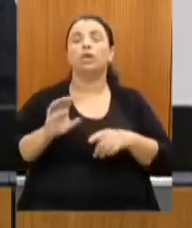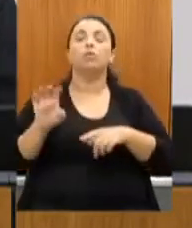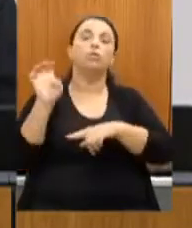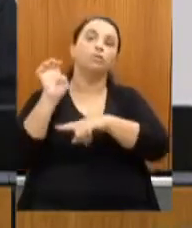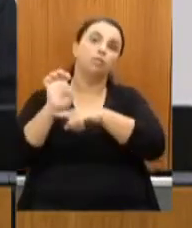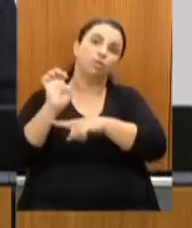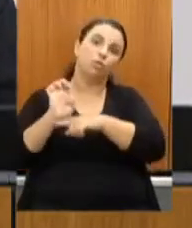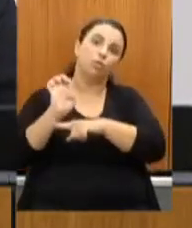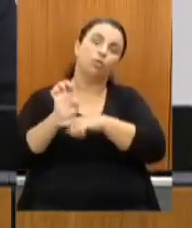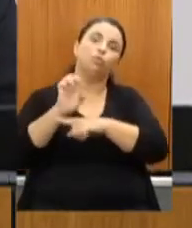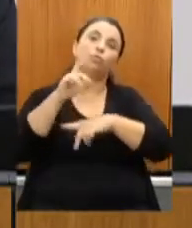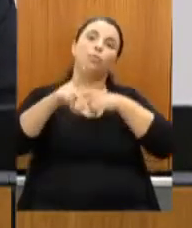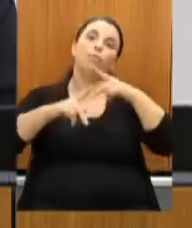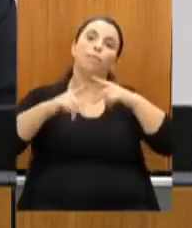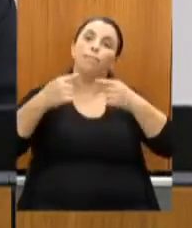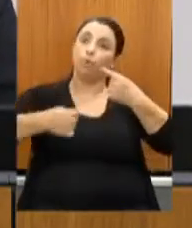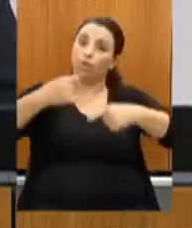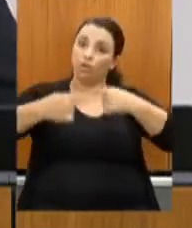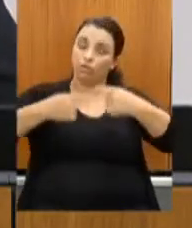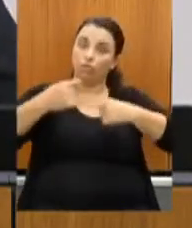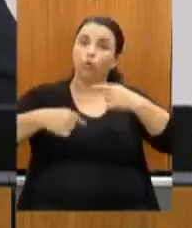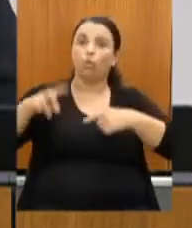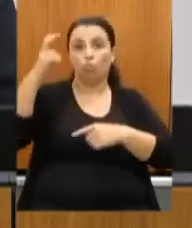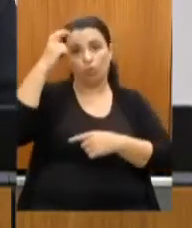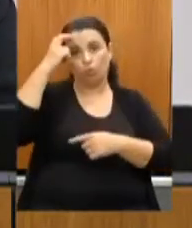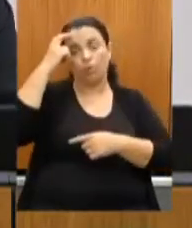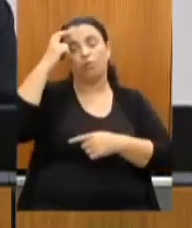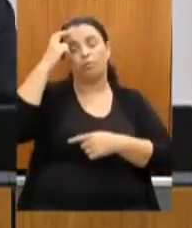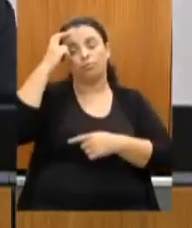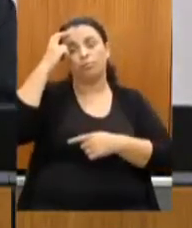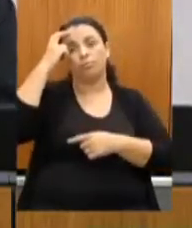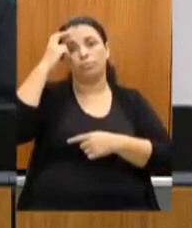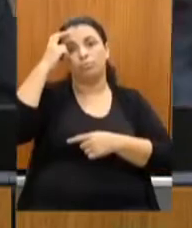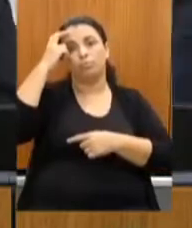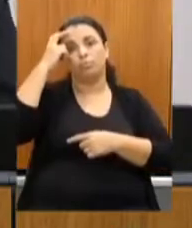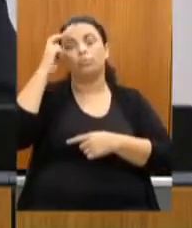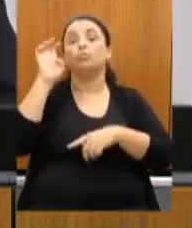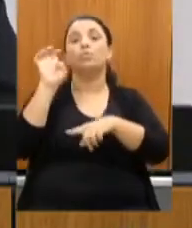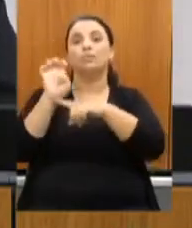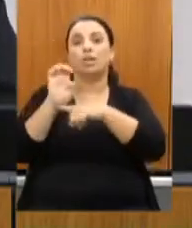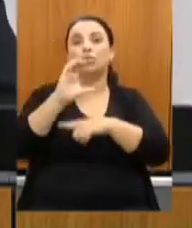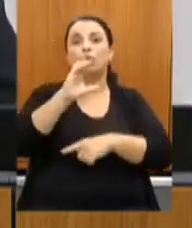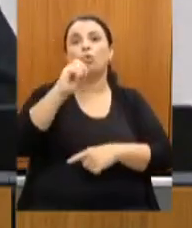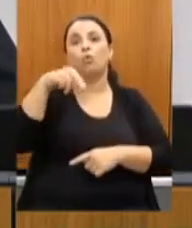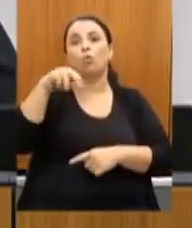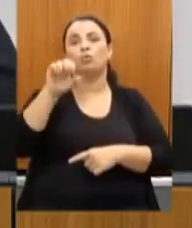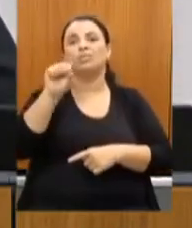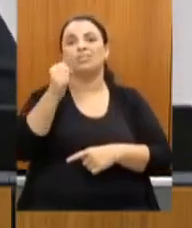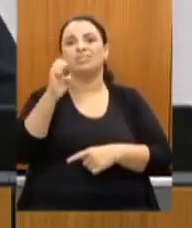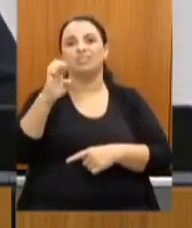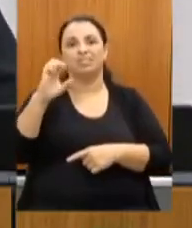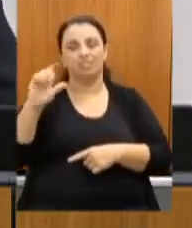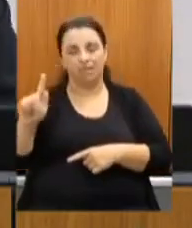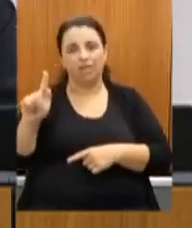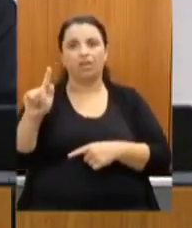Culturais do Estado, CONSEC, que estão impedidos